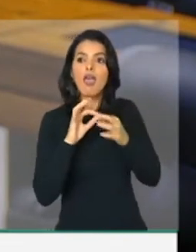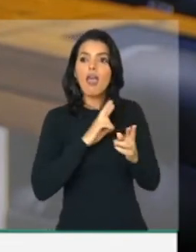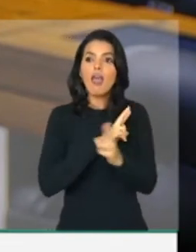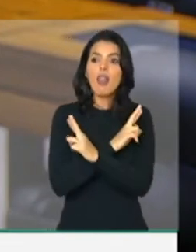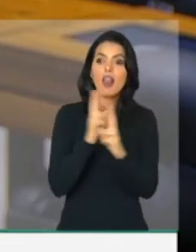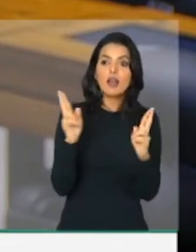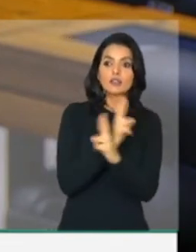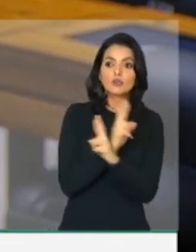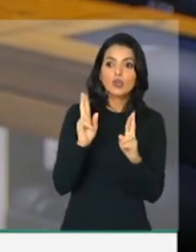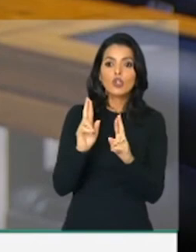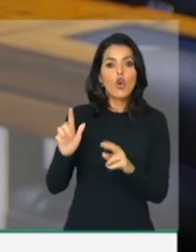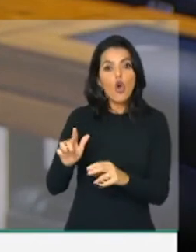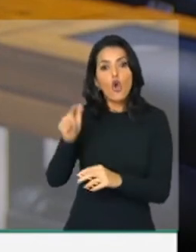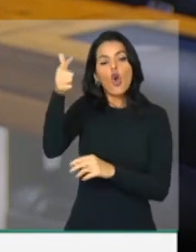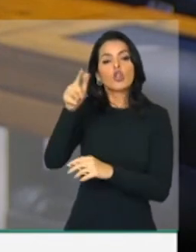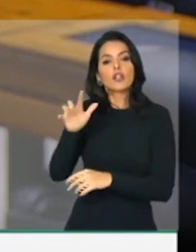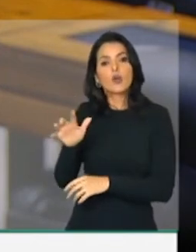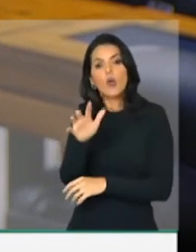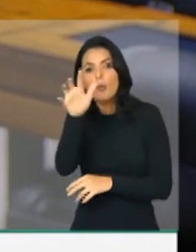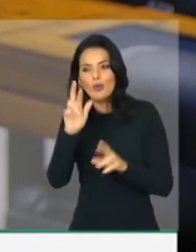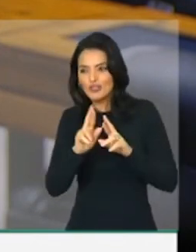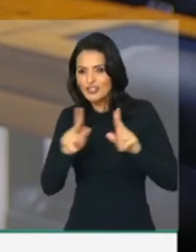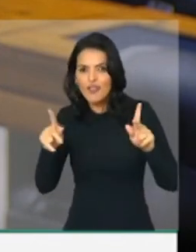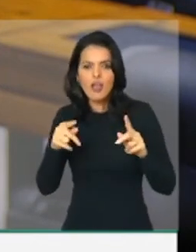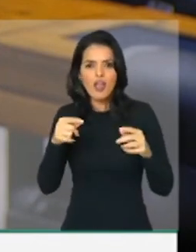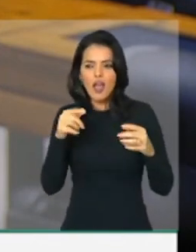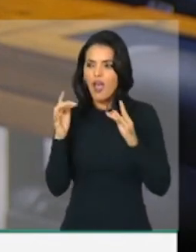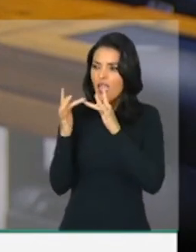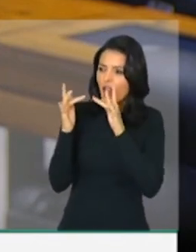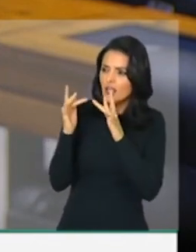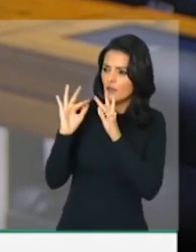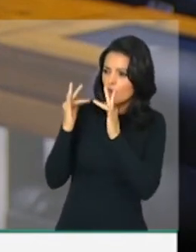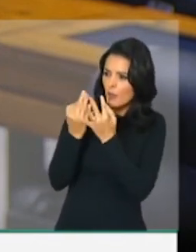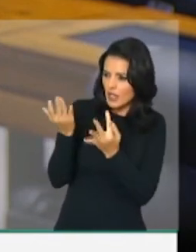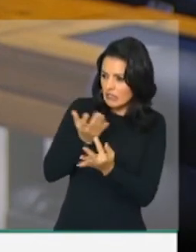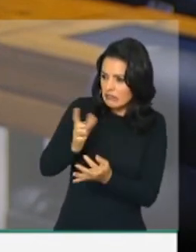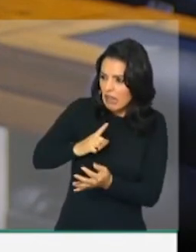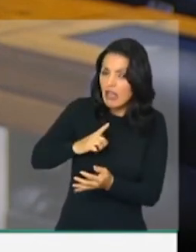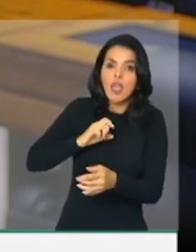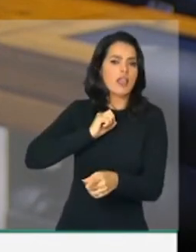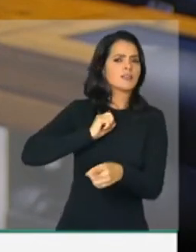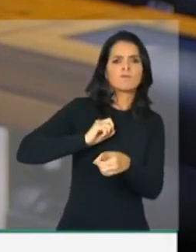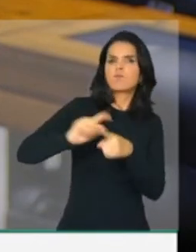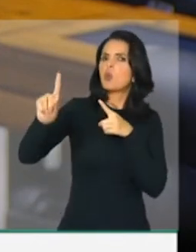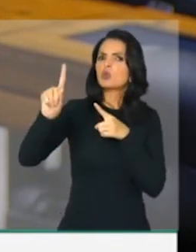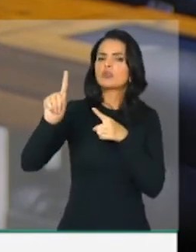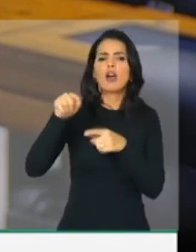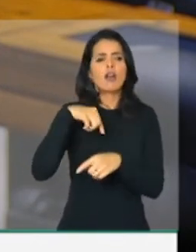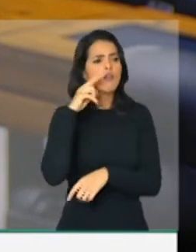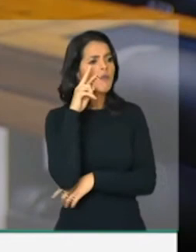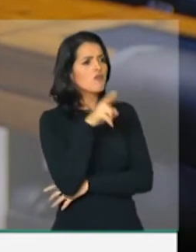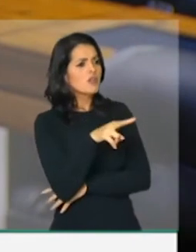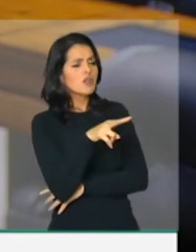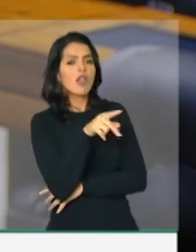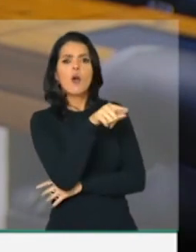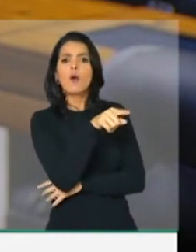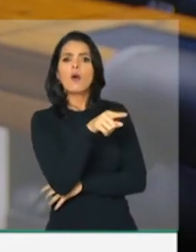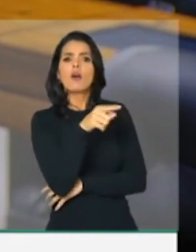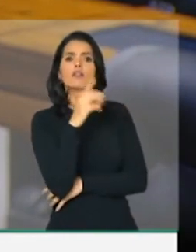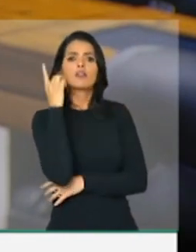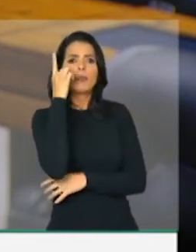facções diferentes. E aí, eu ouvi aqui a deputada do PSOL criticando a ação